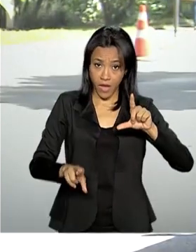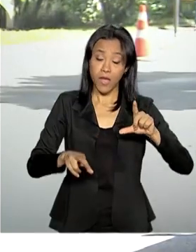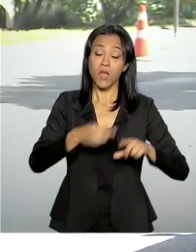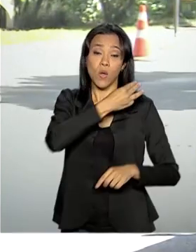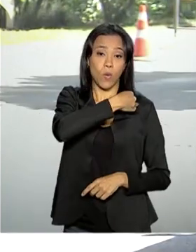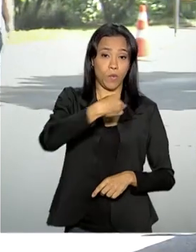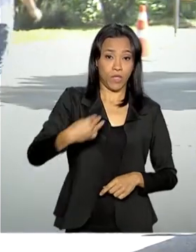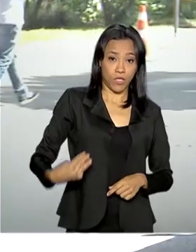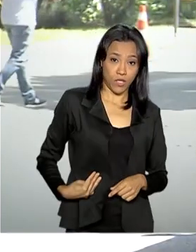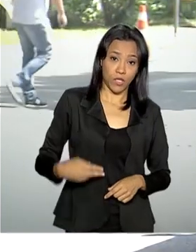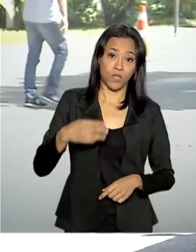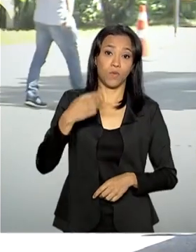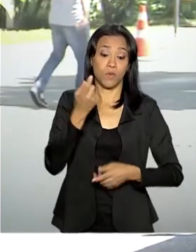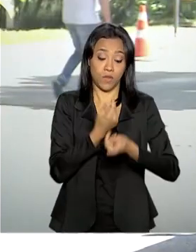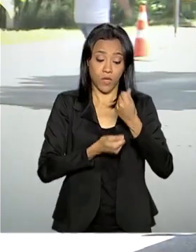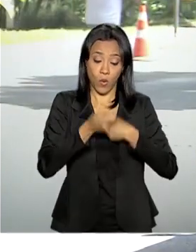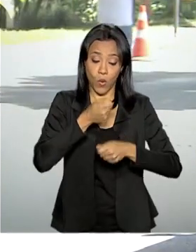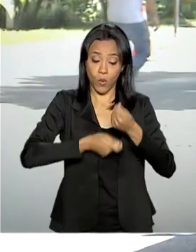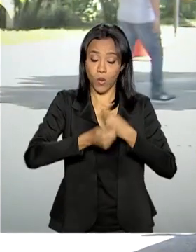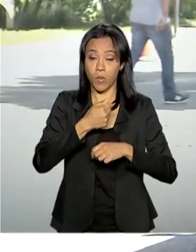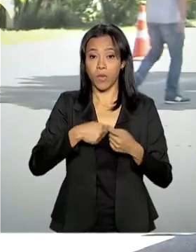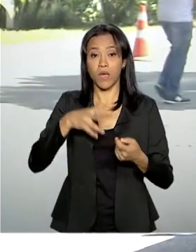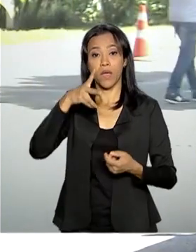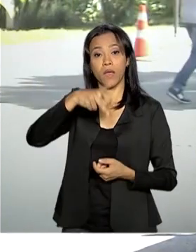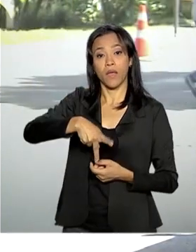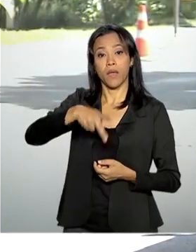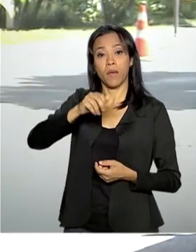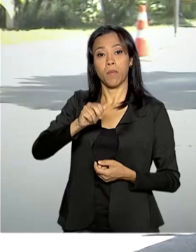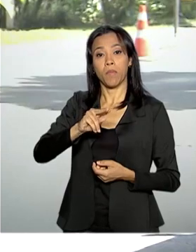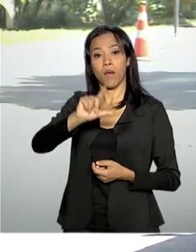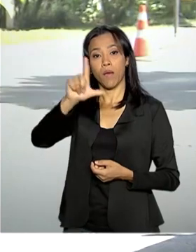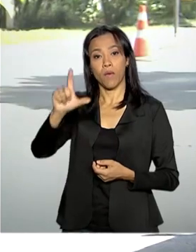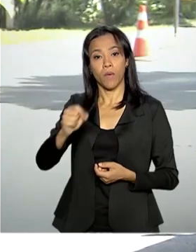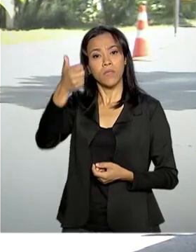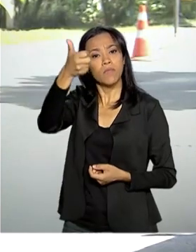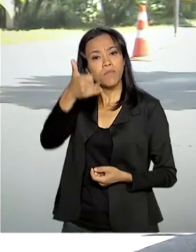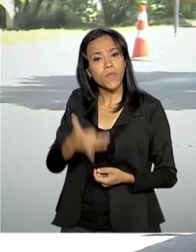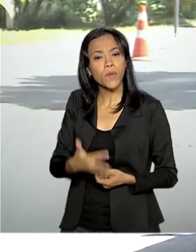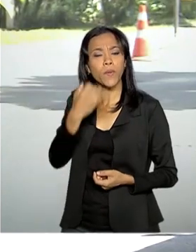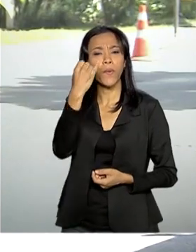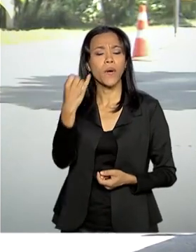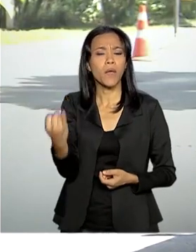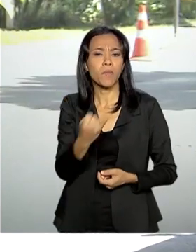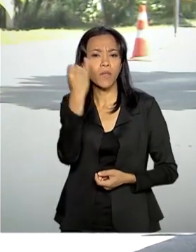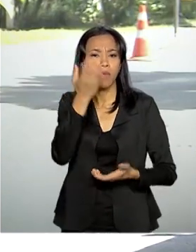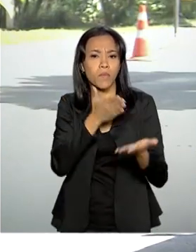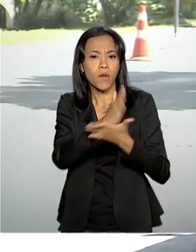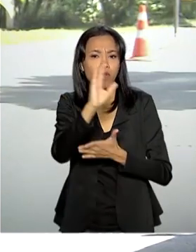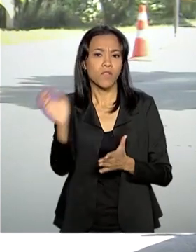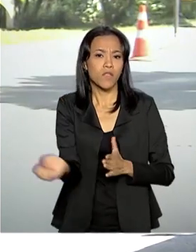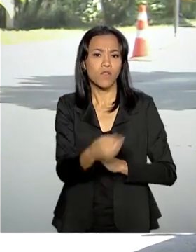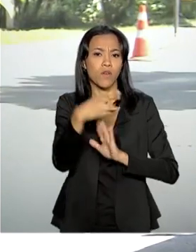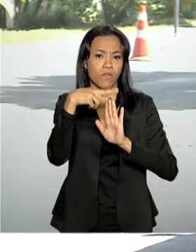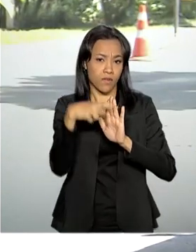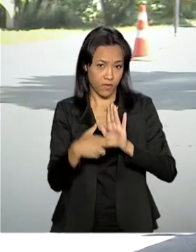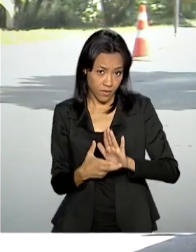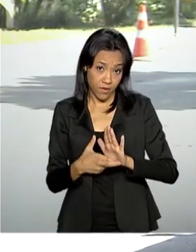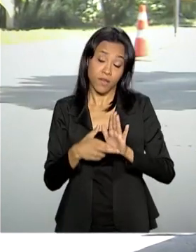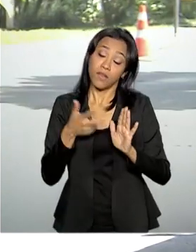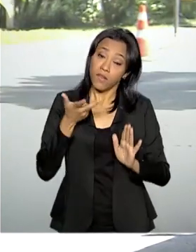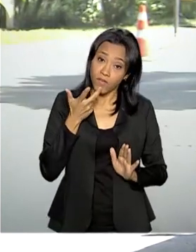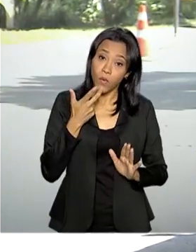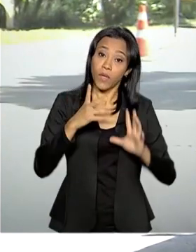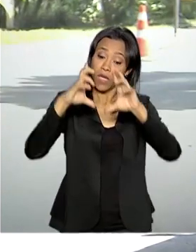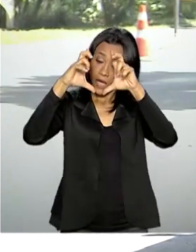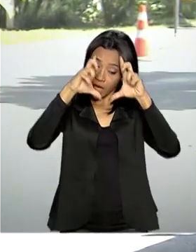Economia, Paulo Guedes, explicou a importância da aprovação da nova Previdência. Segundo ele, além de